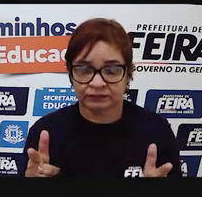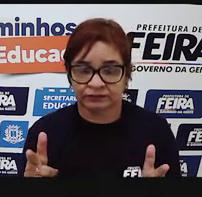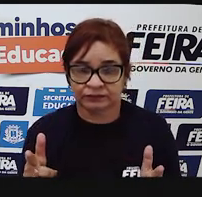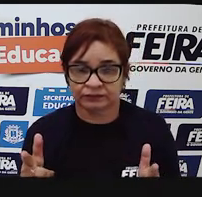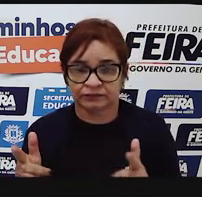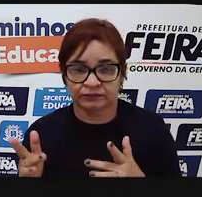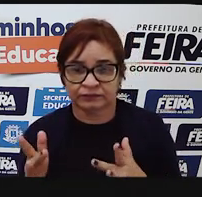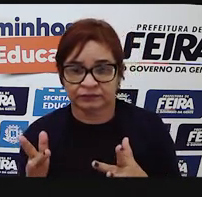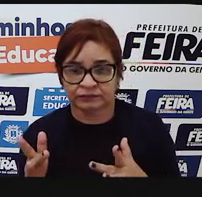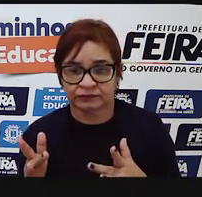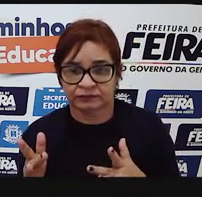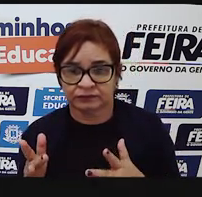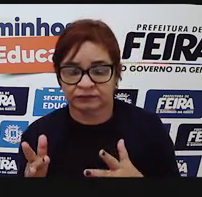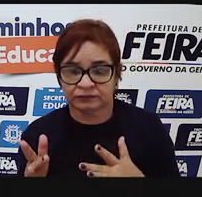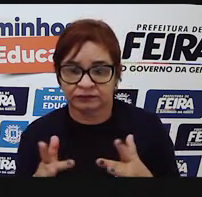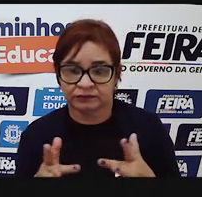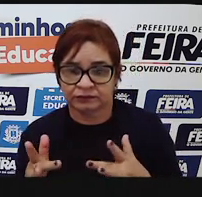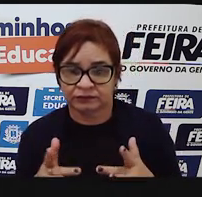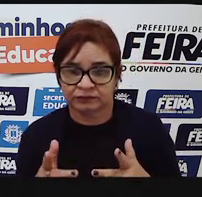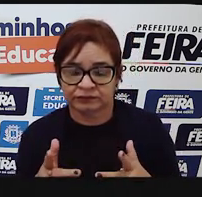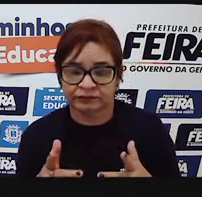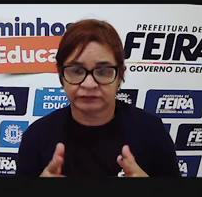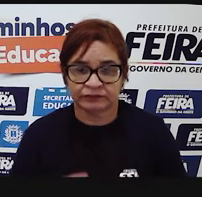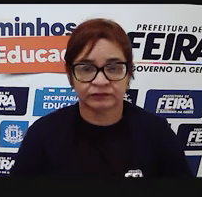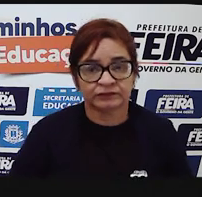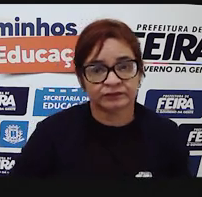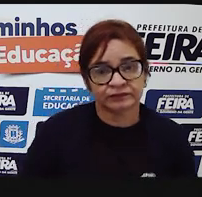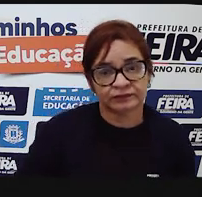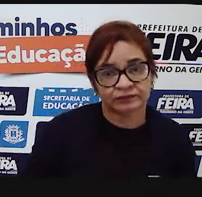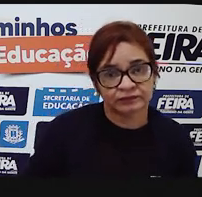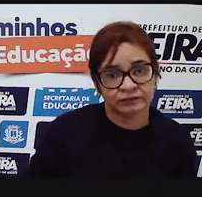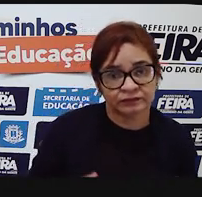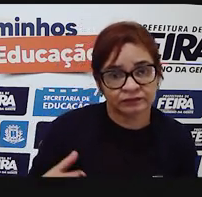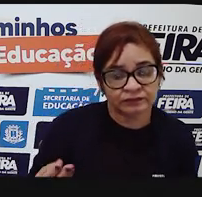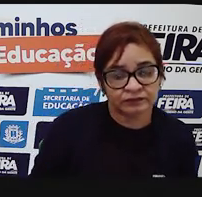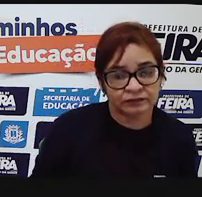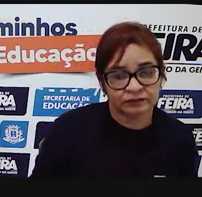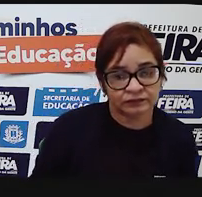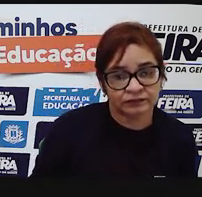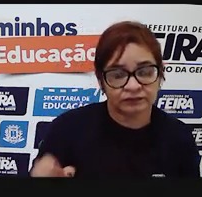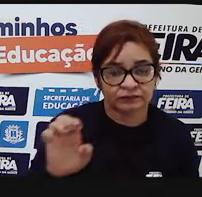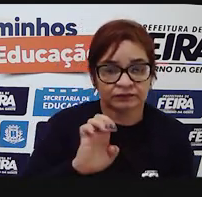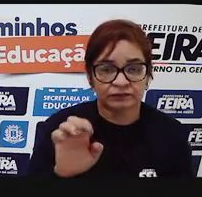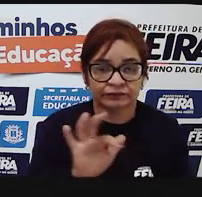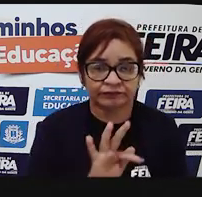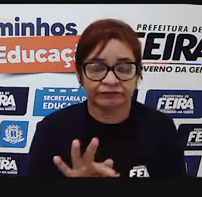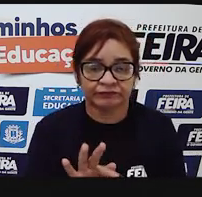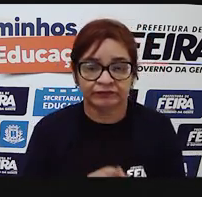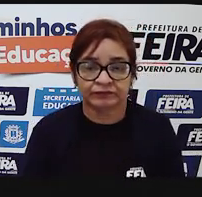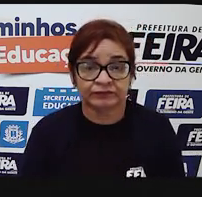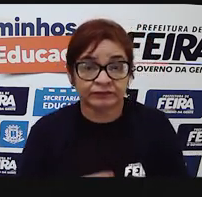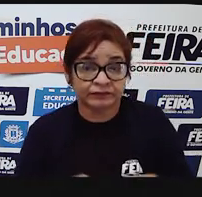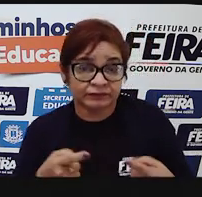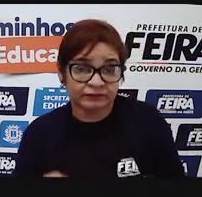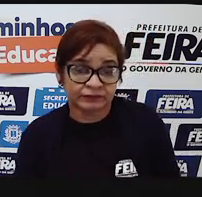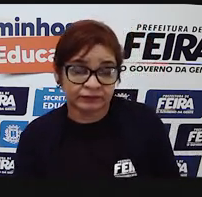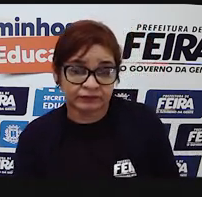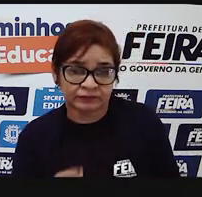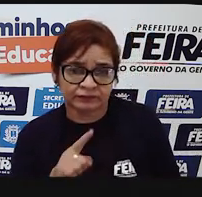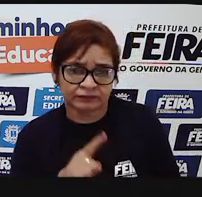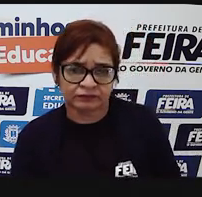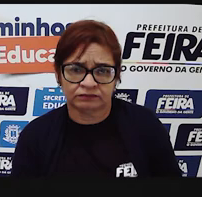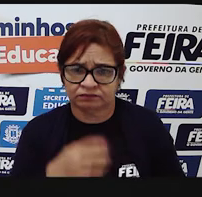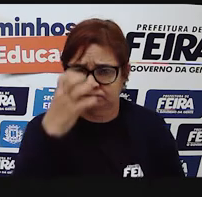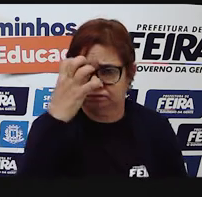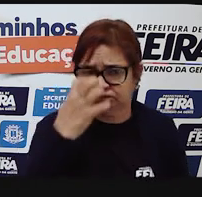namorar e emprego público, você prefere um cargo estadual ou federal? Ah, mas você só